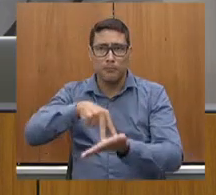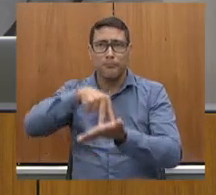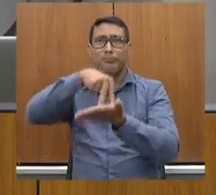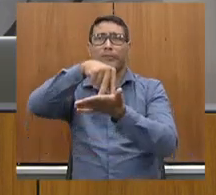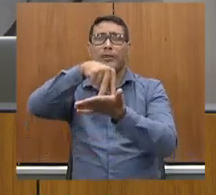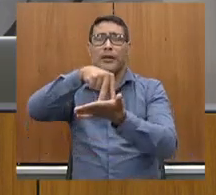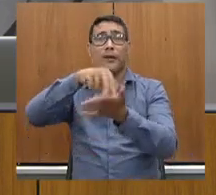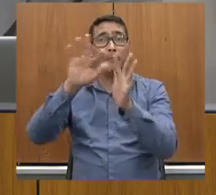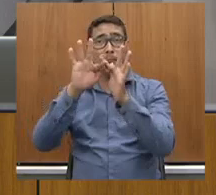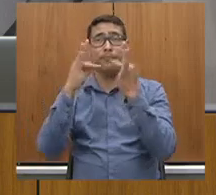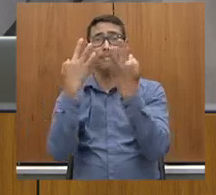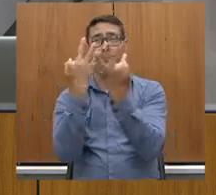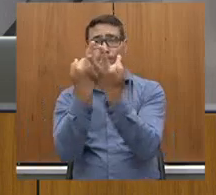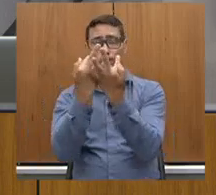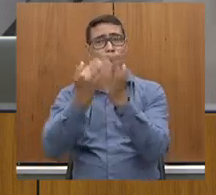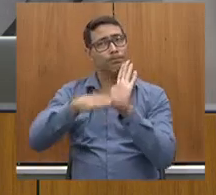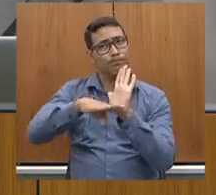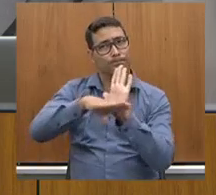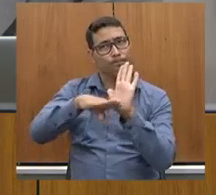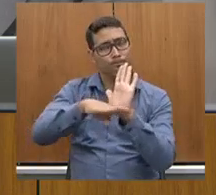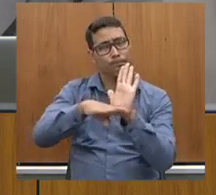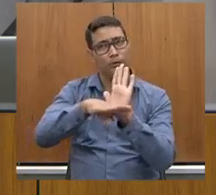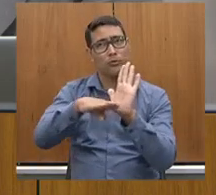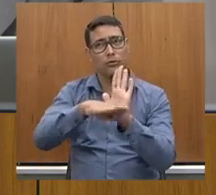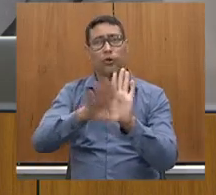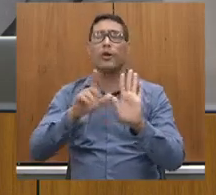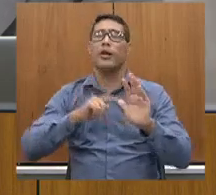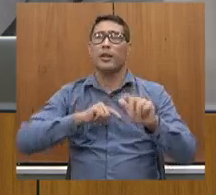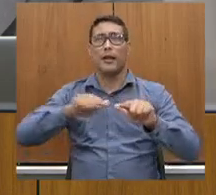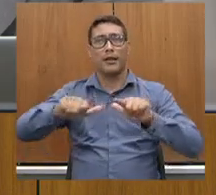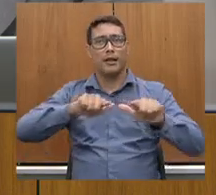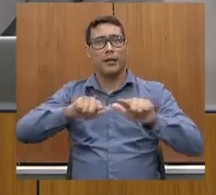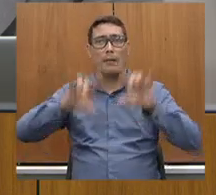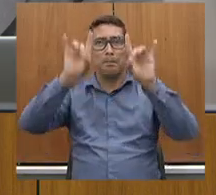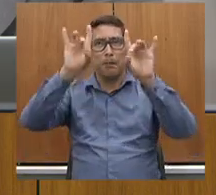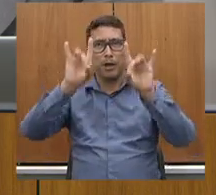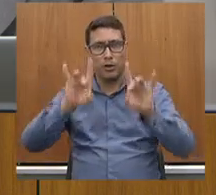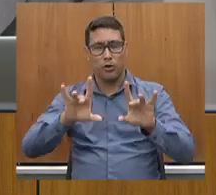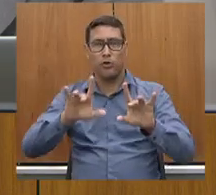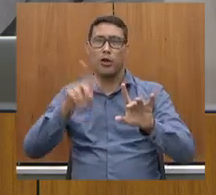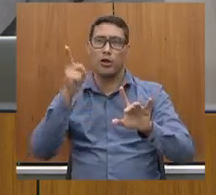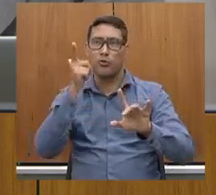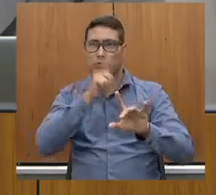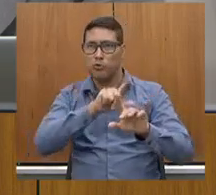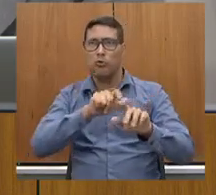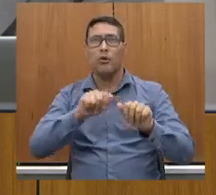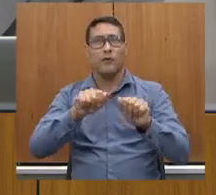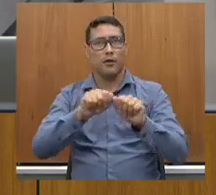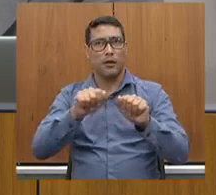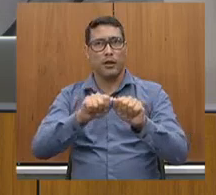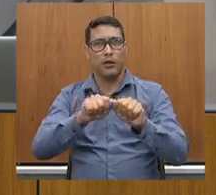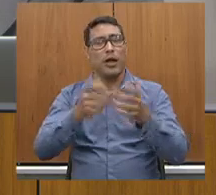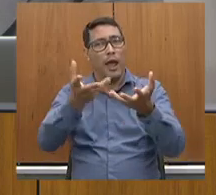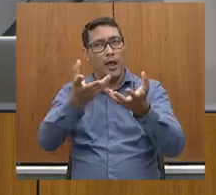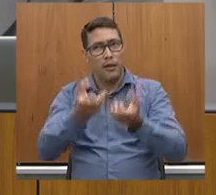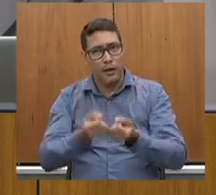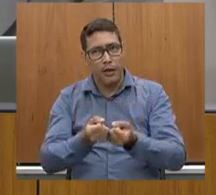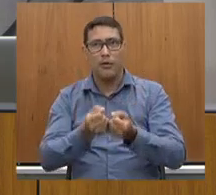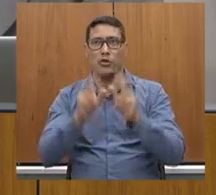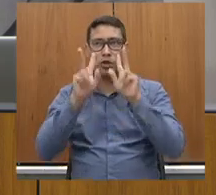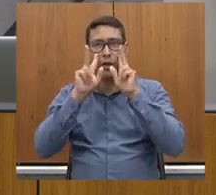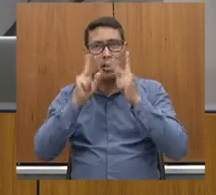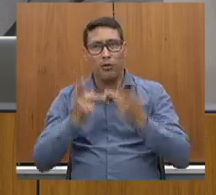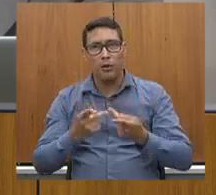e esse trabalho maravilhoso que ele vem fazendo. Receba o nosso reconhecimento aqui, Fernando Marcato,